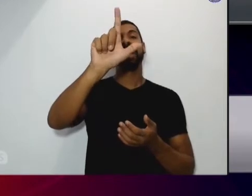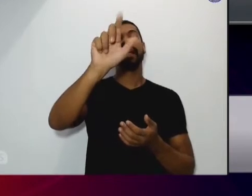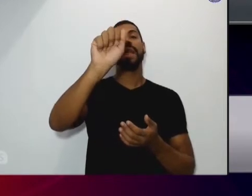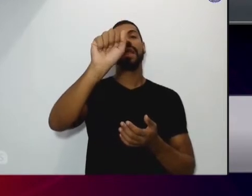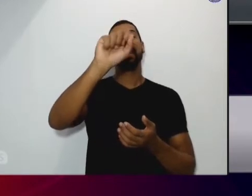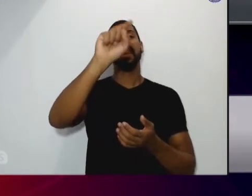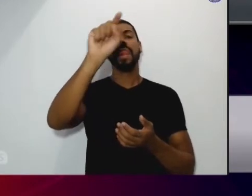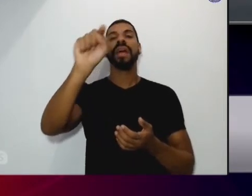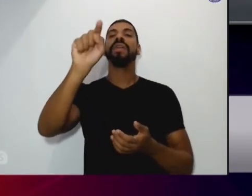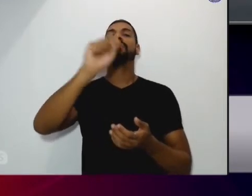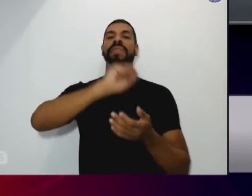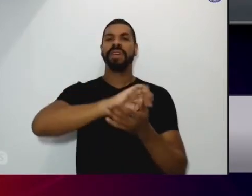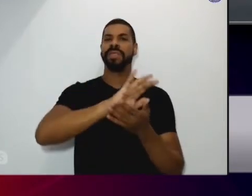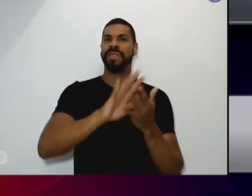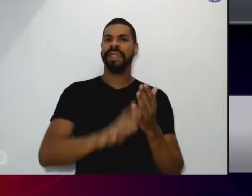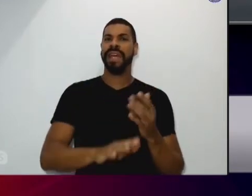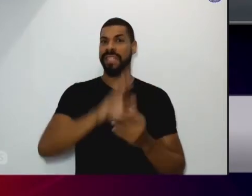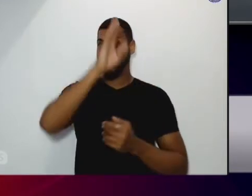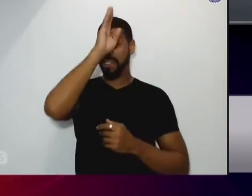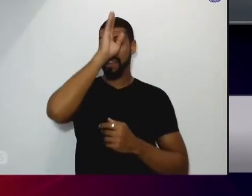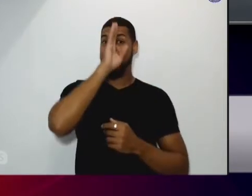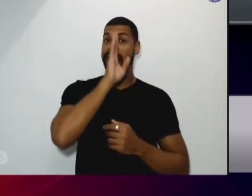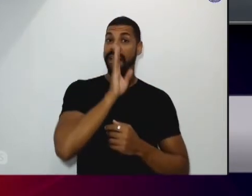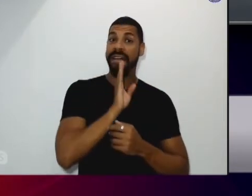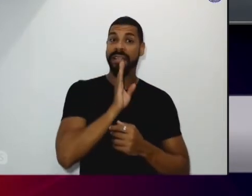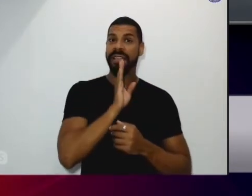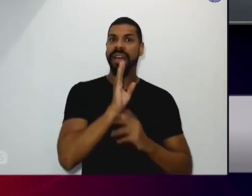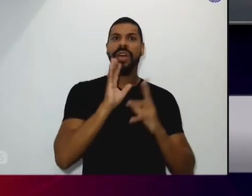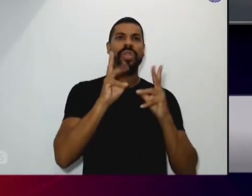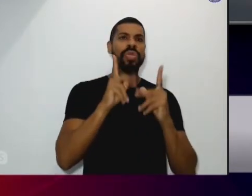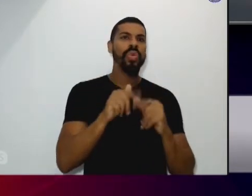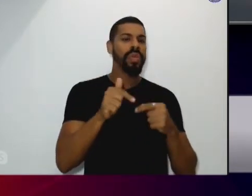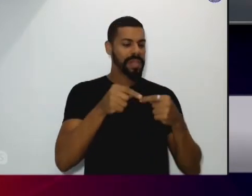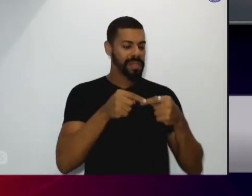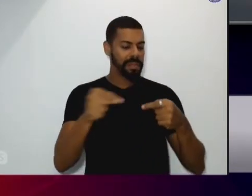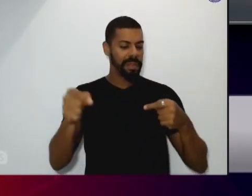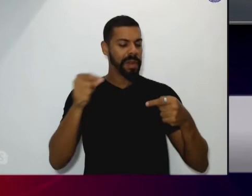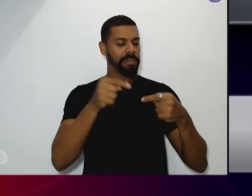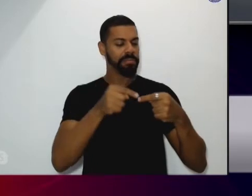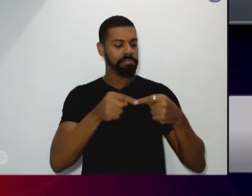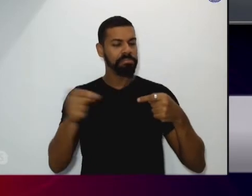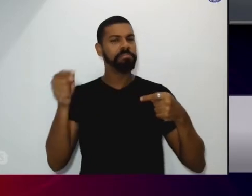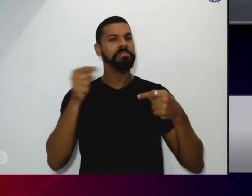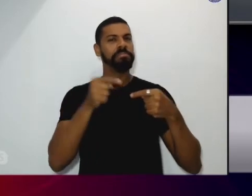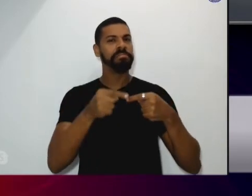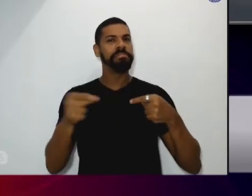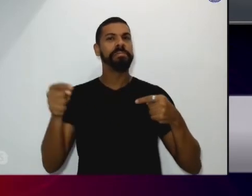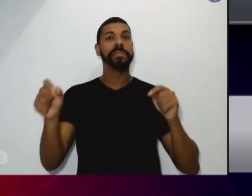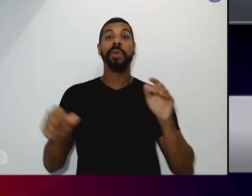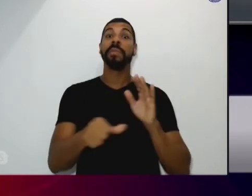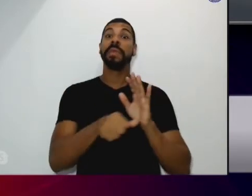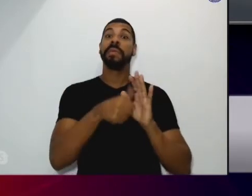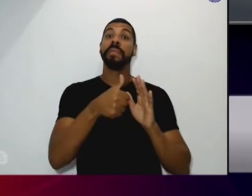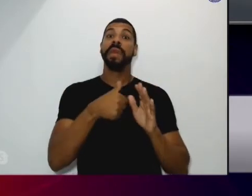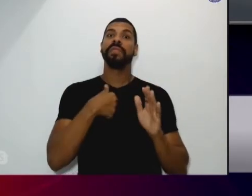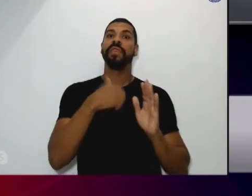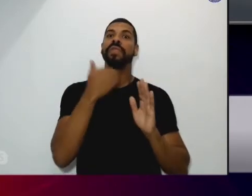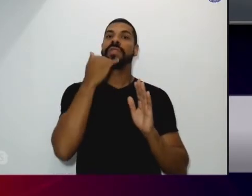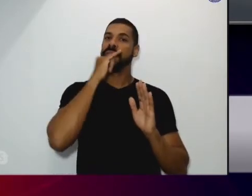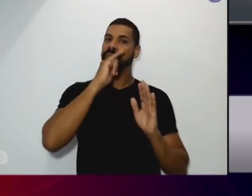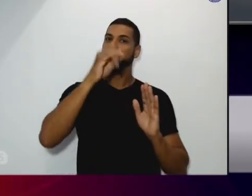oferecidas gratuitamente todas as semanas e no primeiro atendimento a gente passa esses